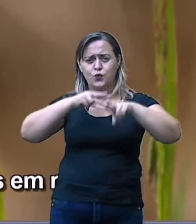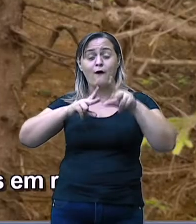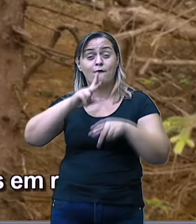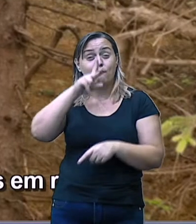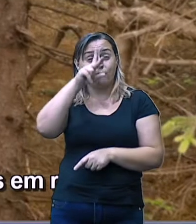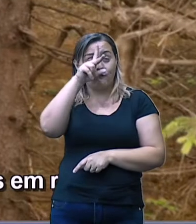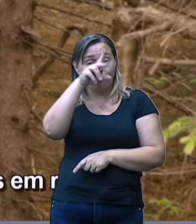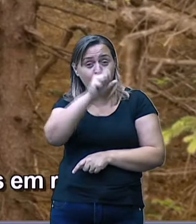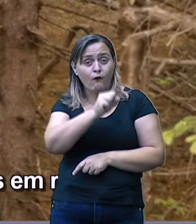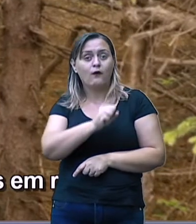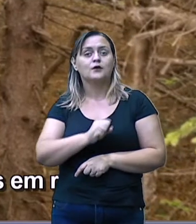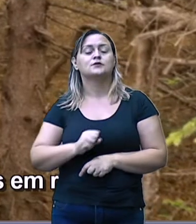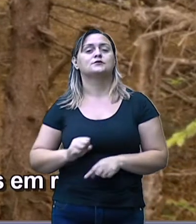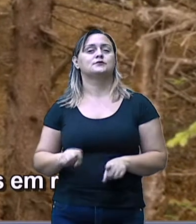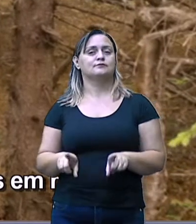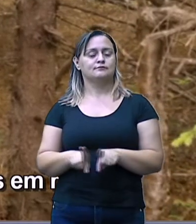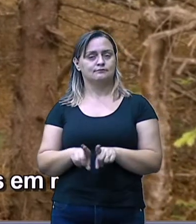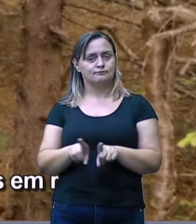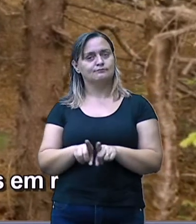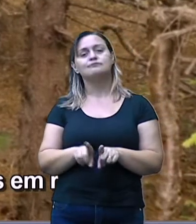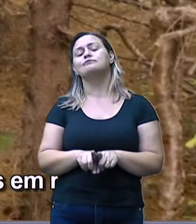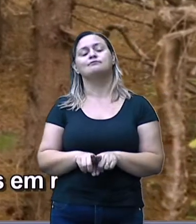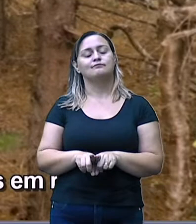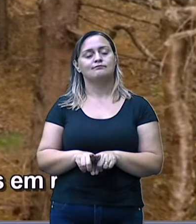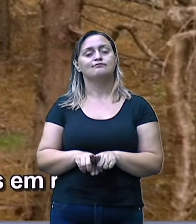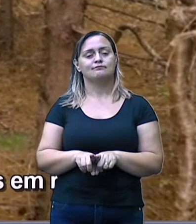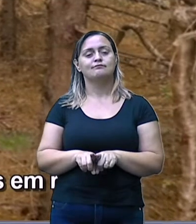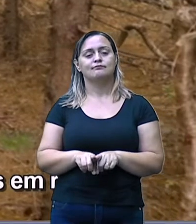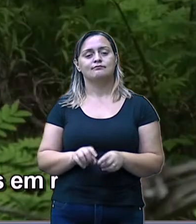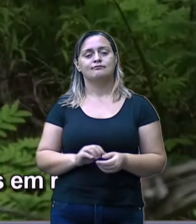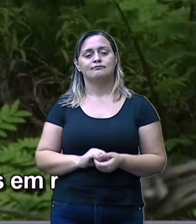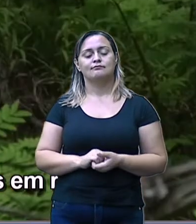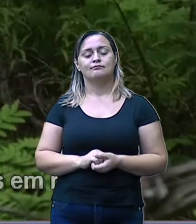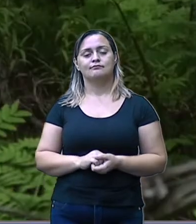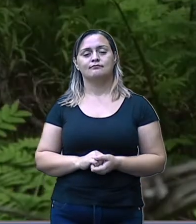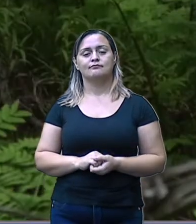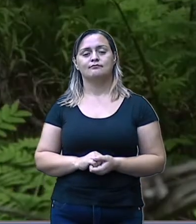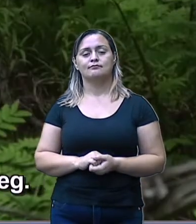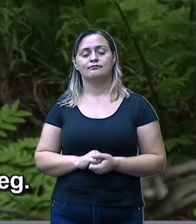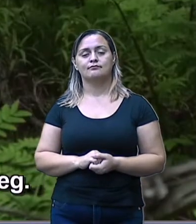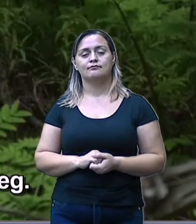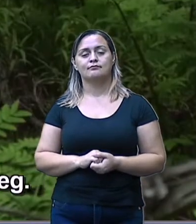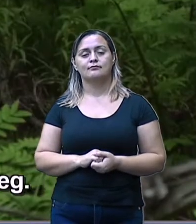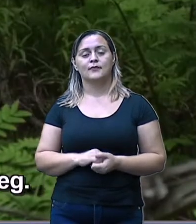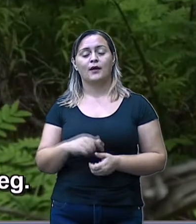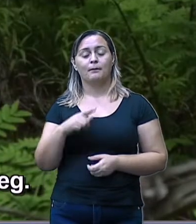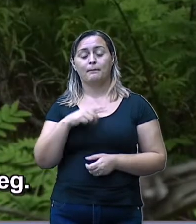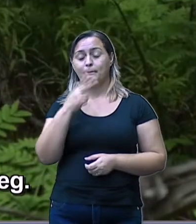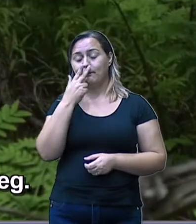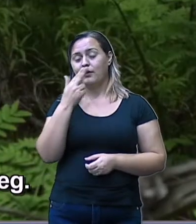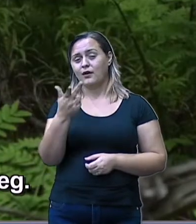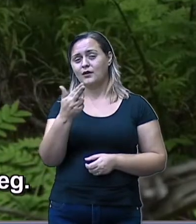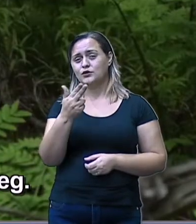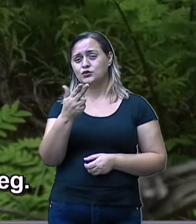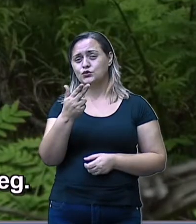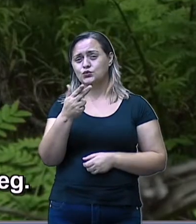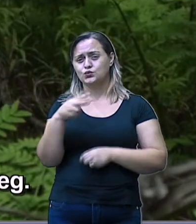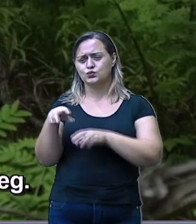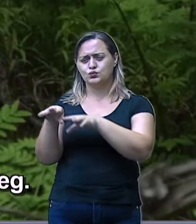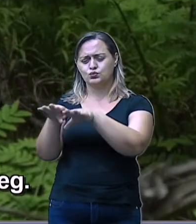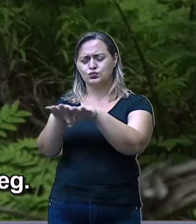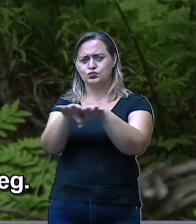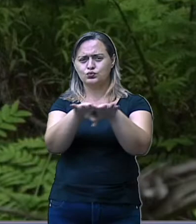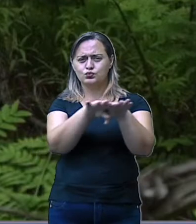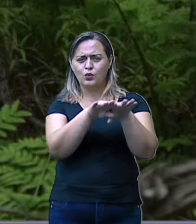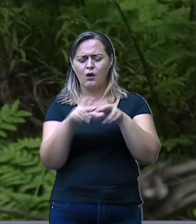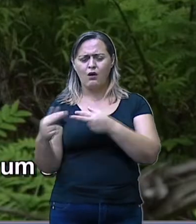muito essa vegetação. Então, existe uma certa uniformidade no tipo de